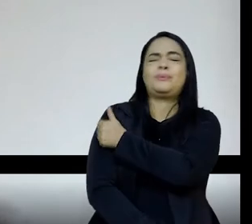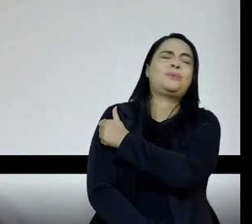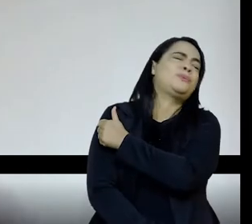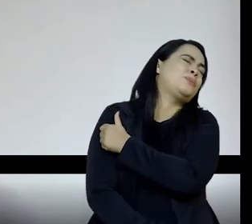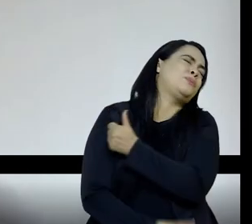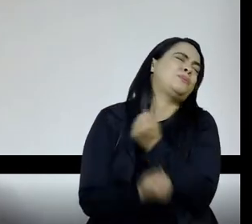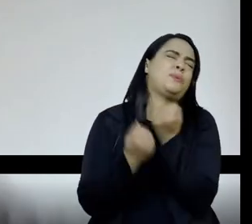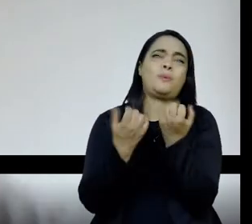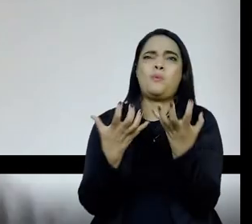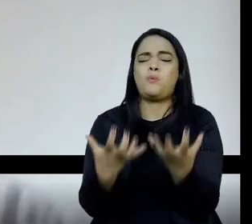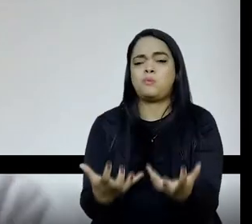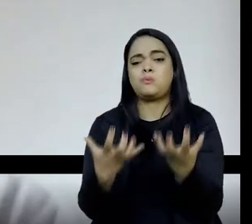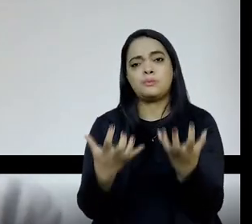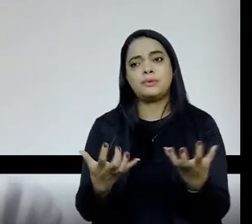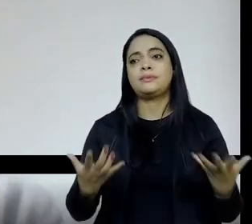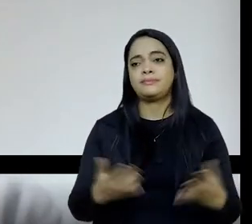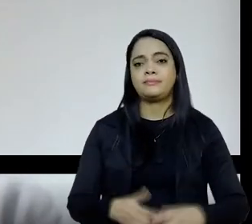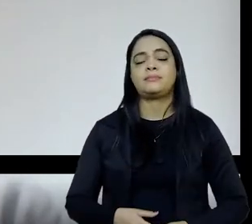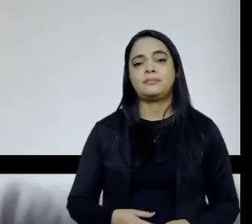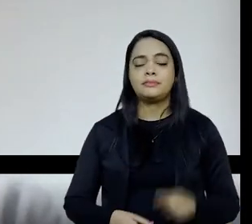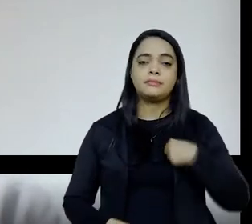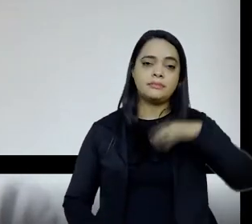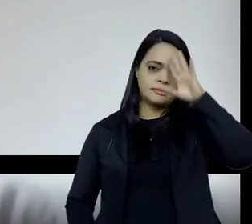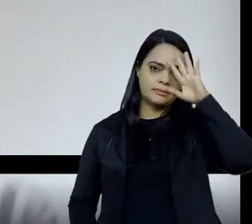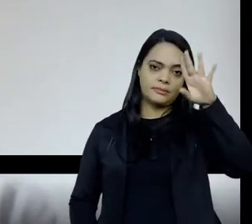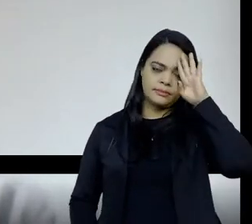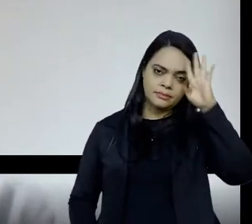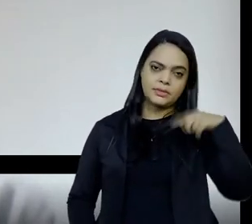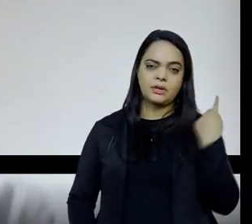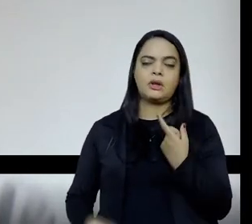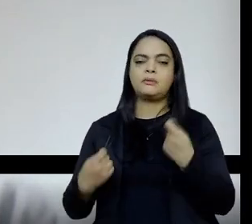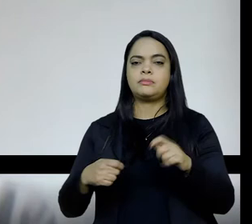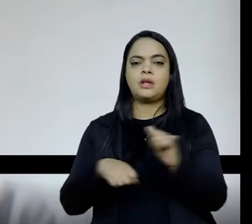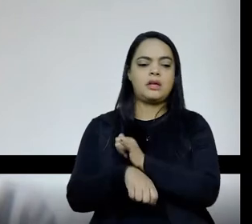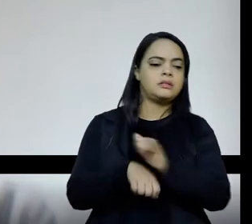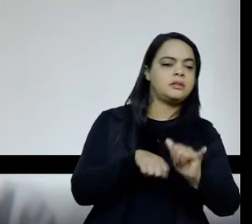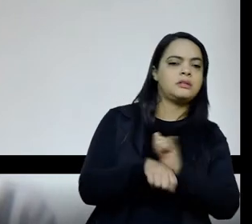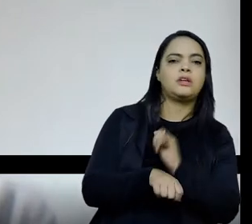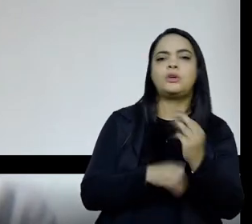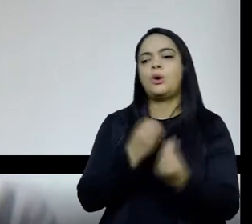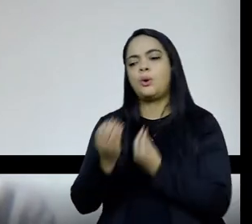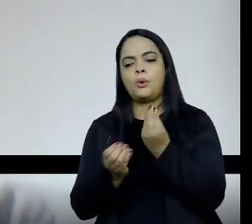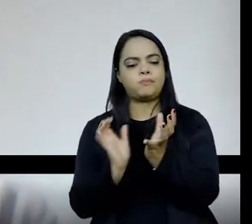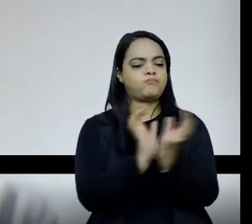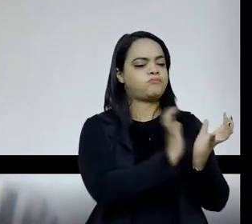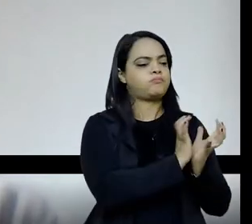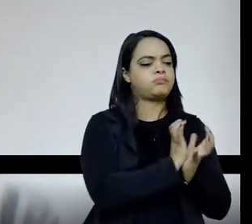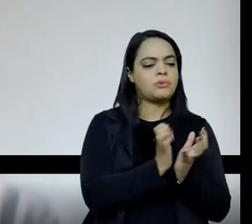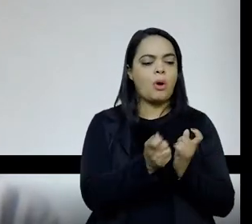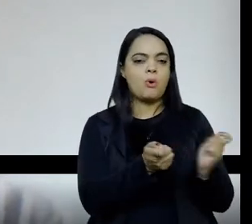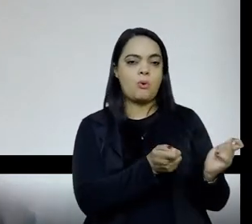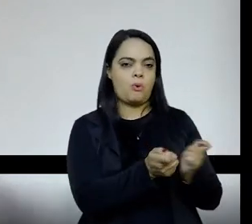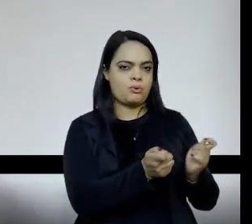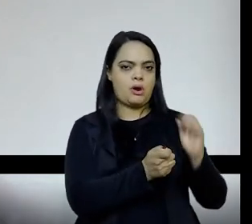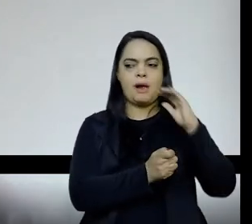mais, então, assim, eu fico pensando, a gente criar mecanismos de mobilizar esses grupos, de ter algum controle, né?